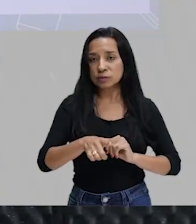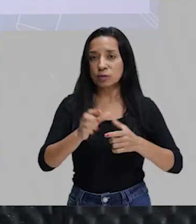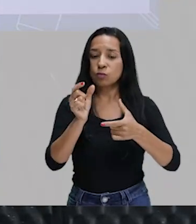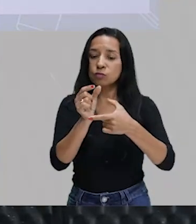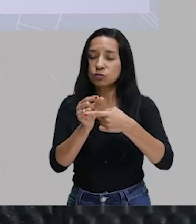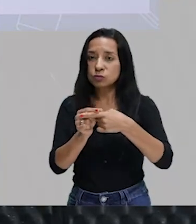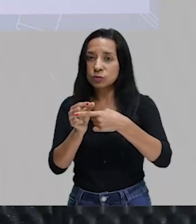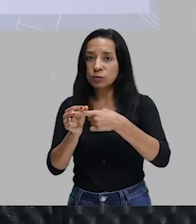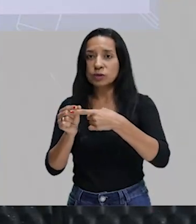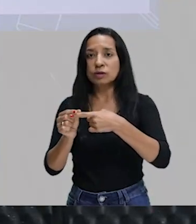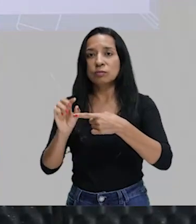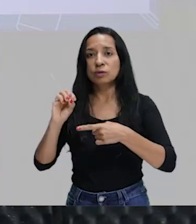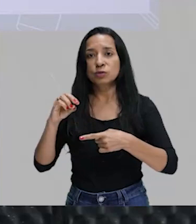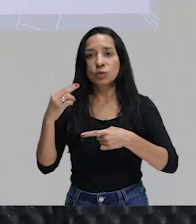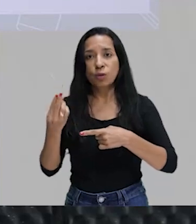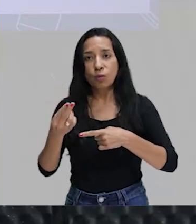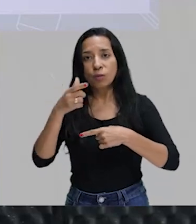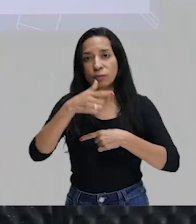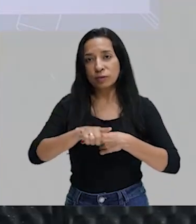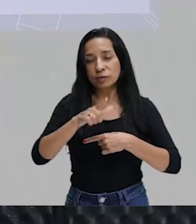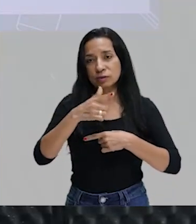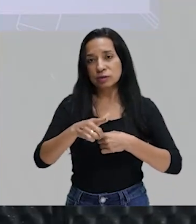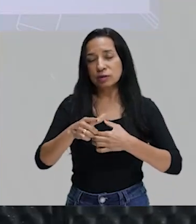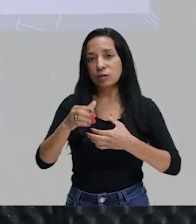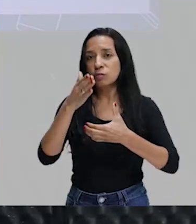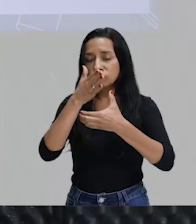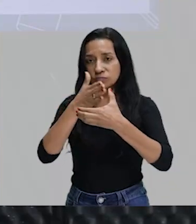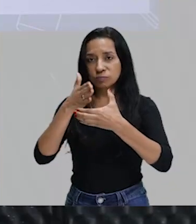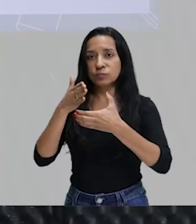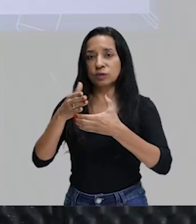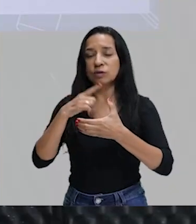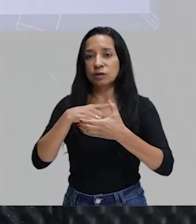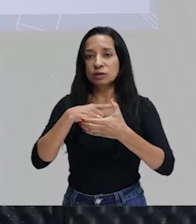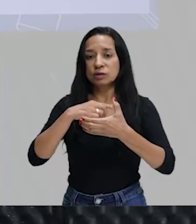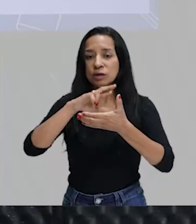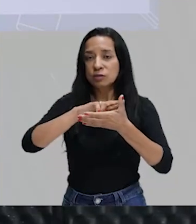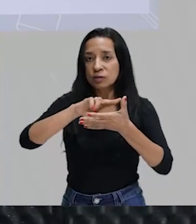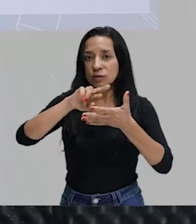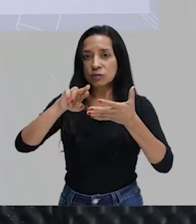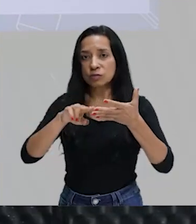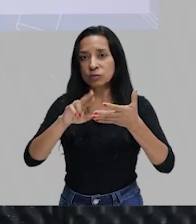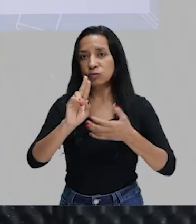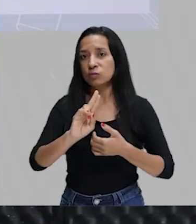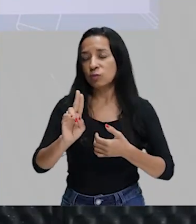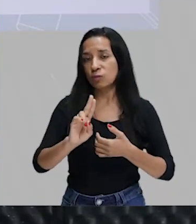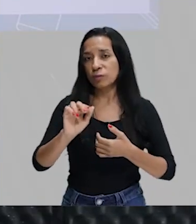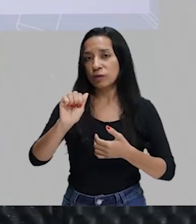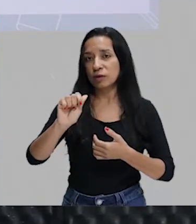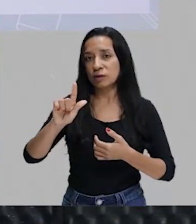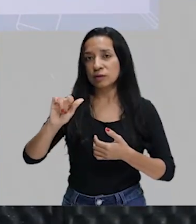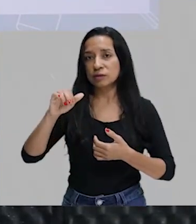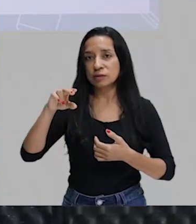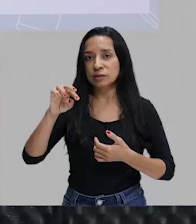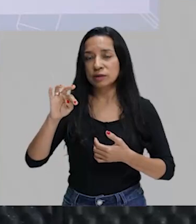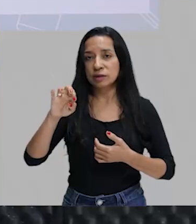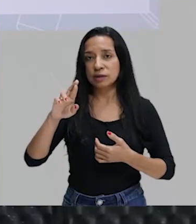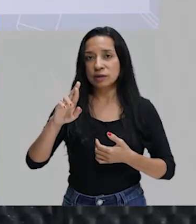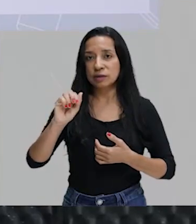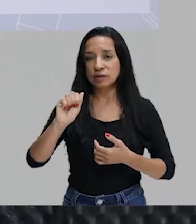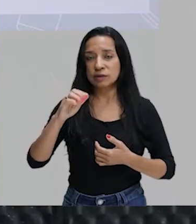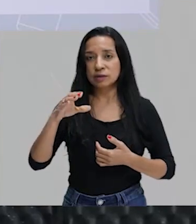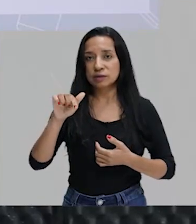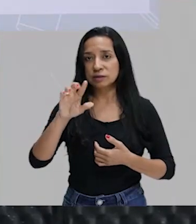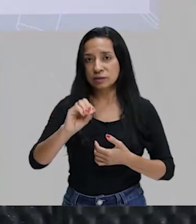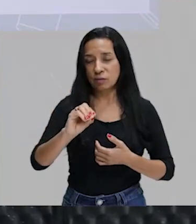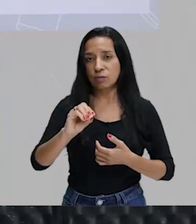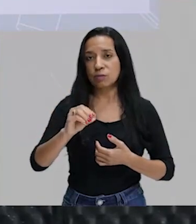fonemas ou a repetição de sílabas, você tem esse recurso chamado de aliteração, que está